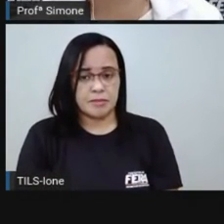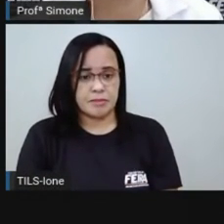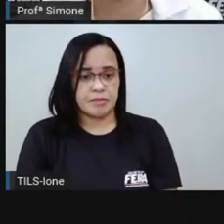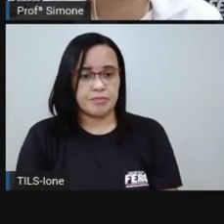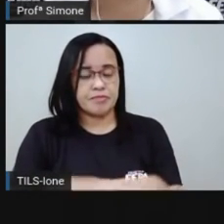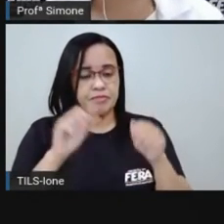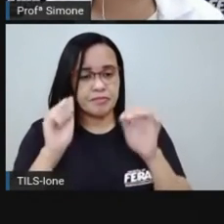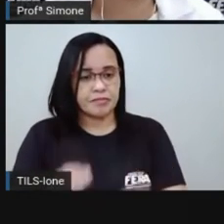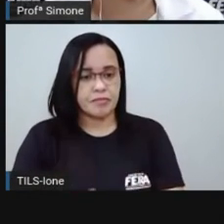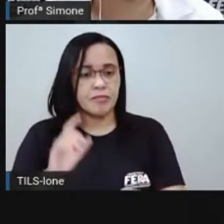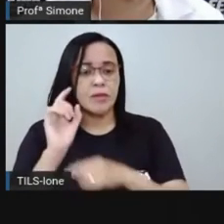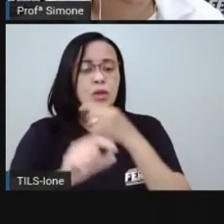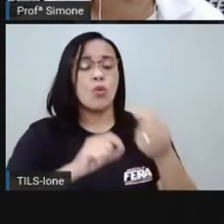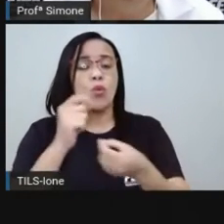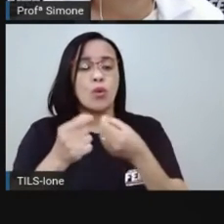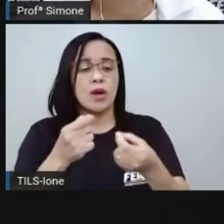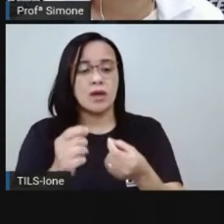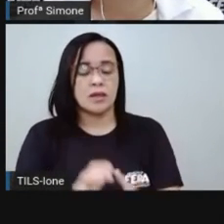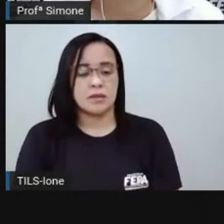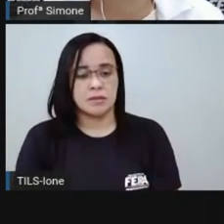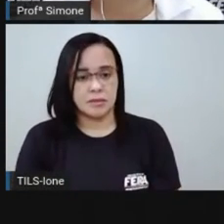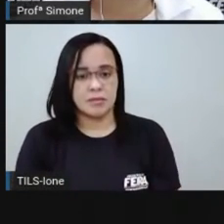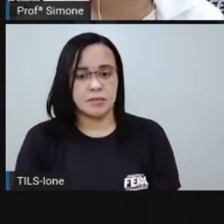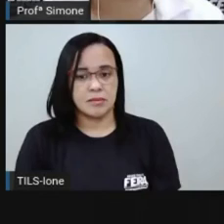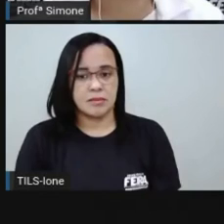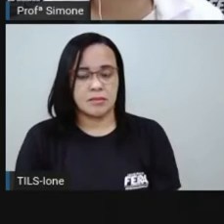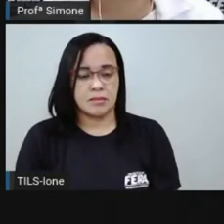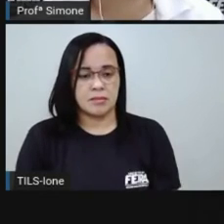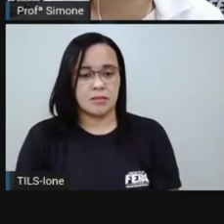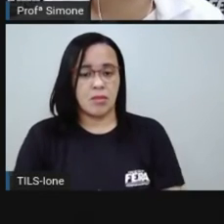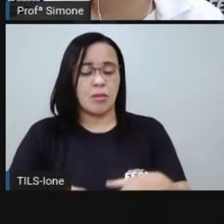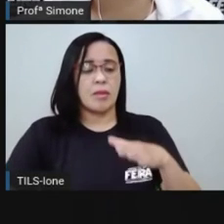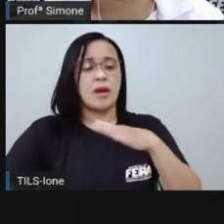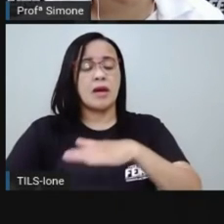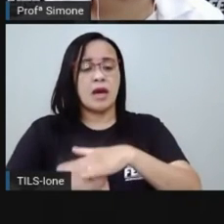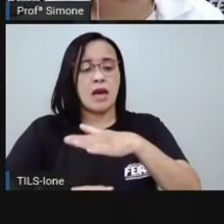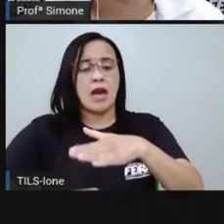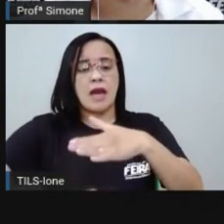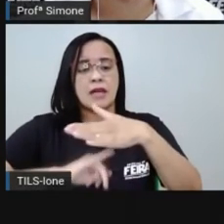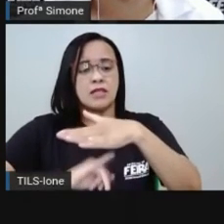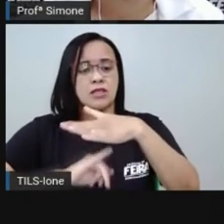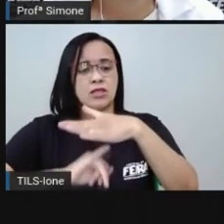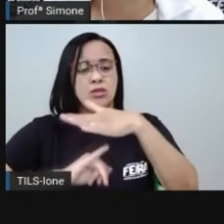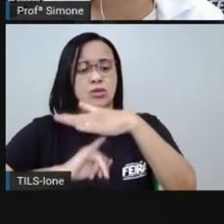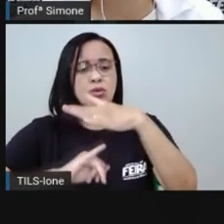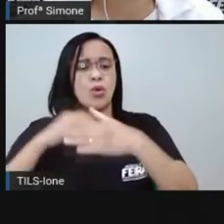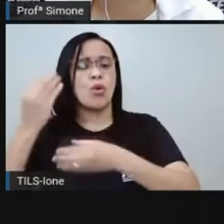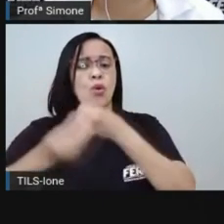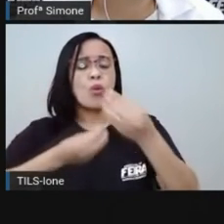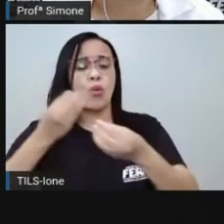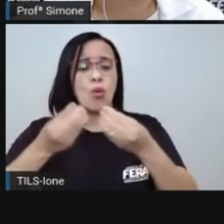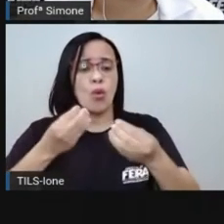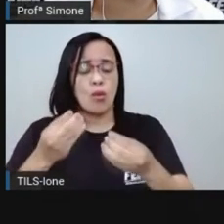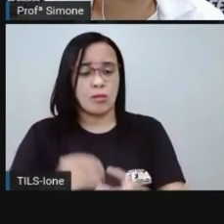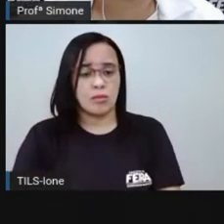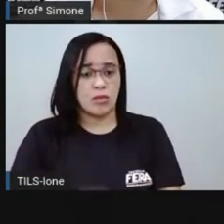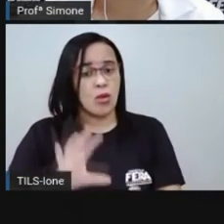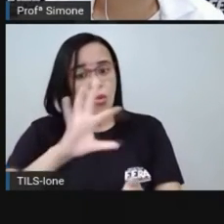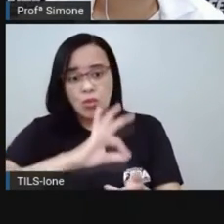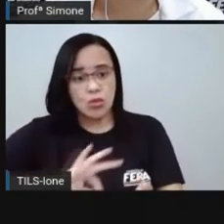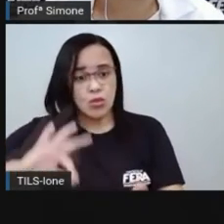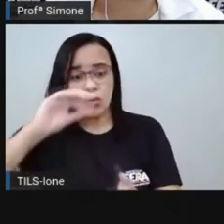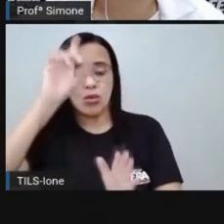5 aí sim esse ato institucional número 5 revogava todos os direitos